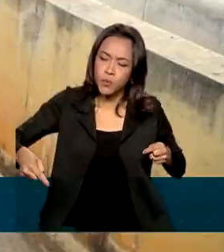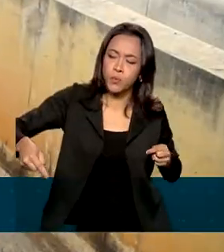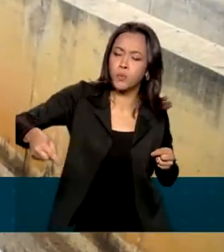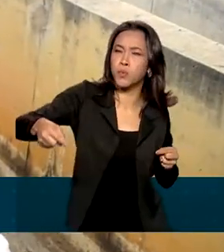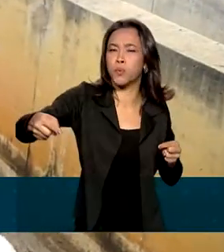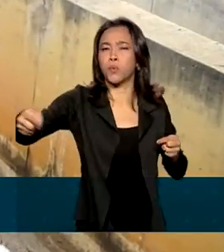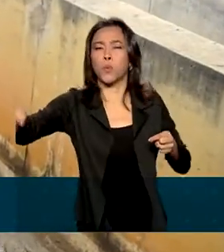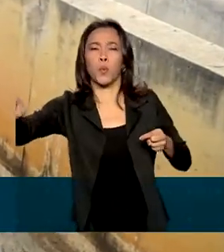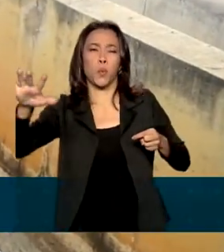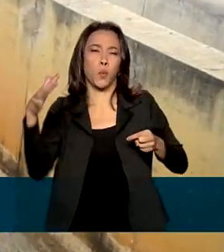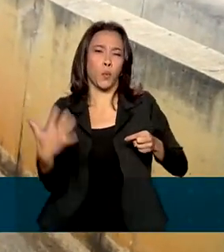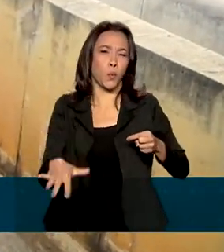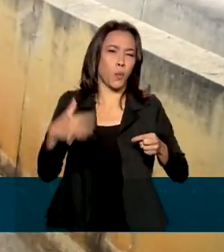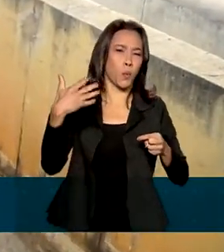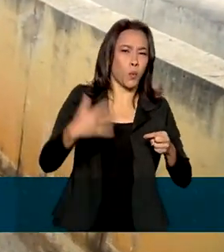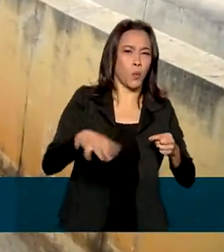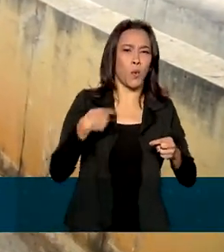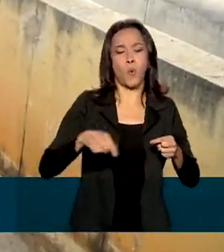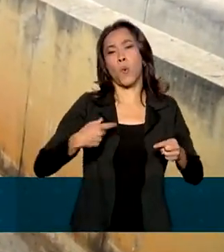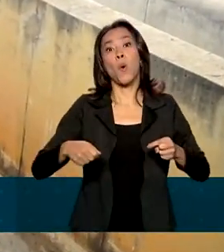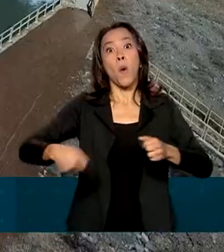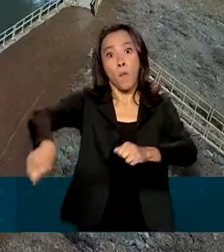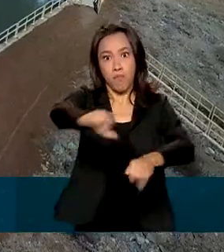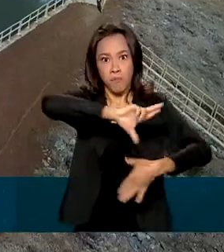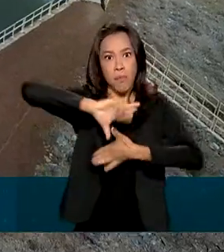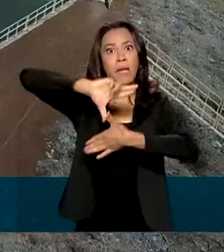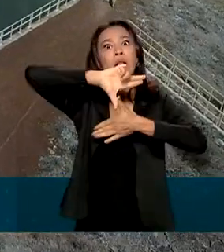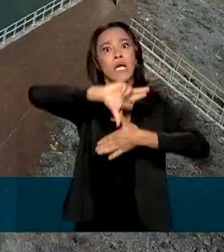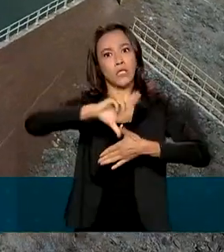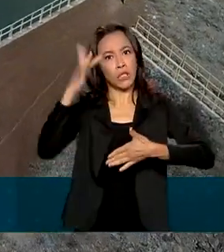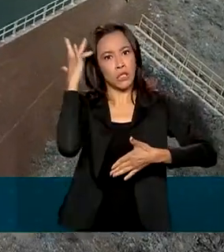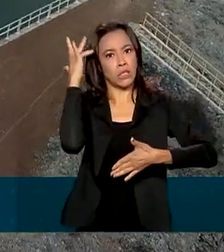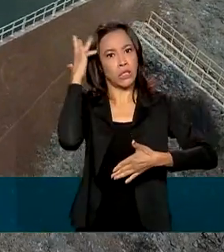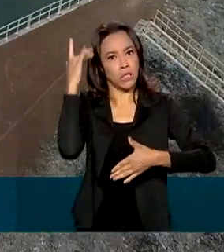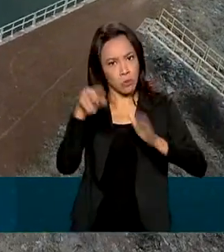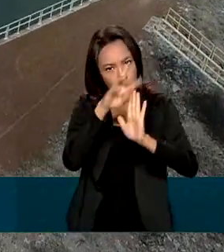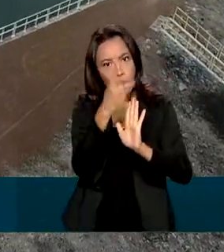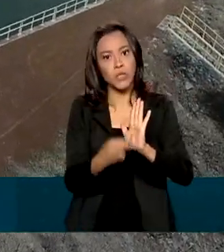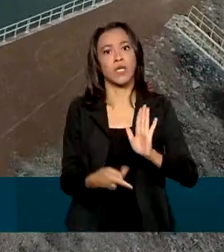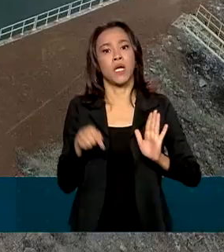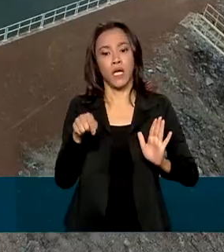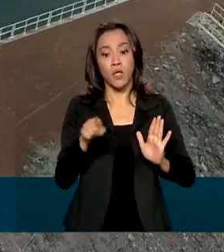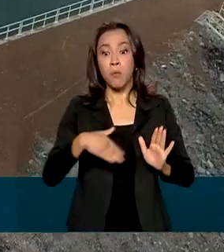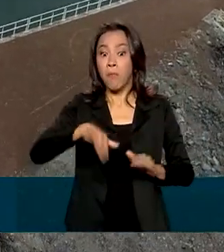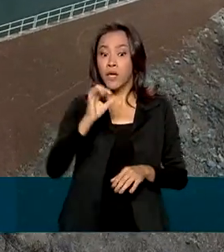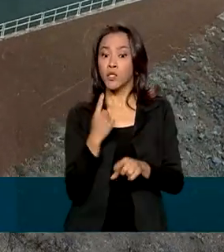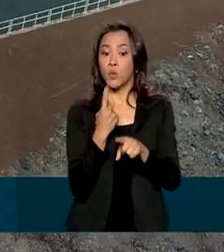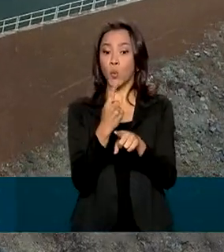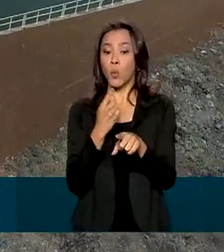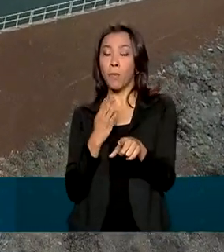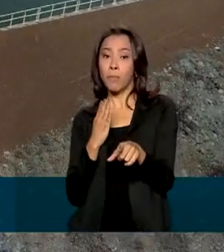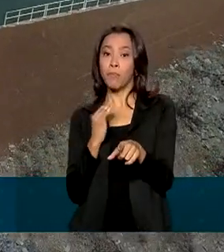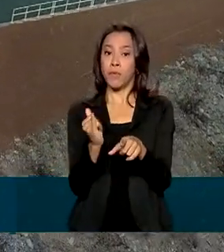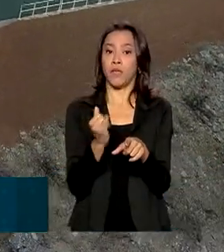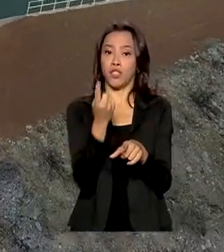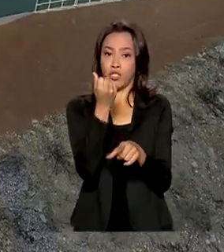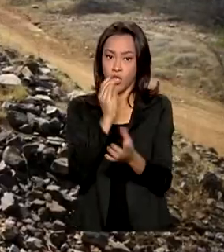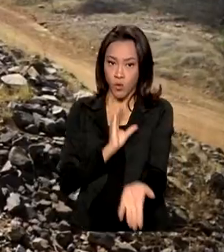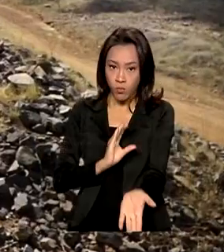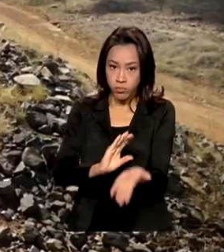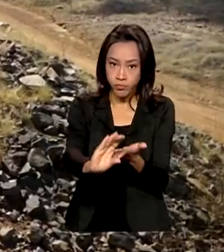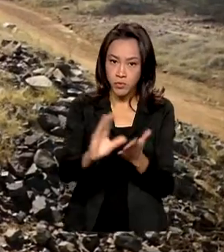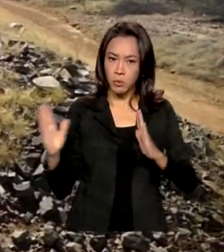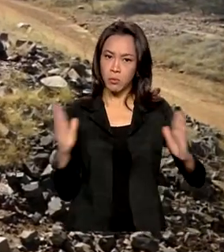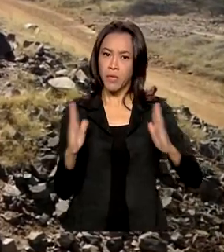projeto de irrigação da América Latina. O leilão está previsto para o ano que vem e prevê mais de 1 bilhão de reais de investimentos nos